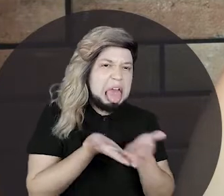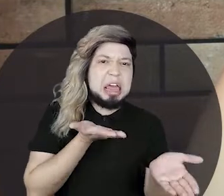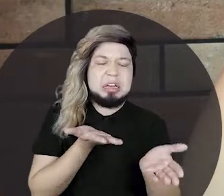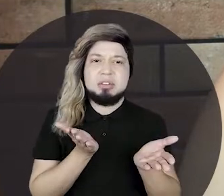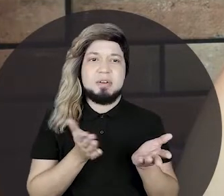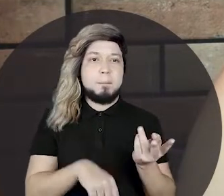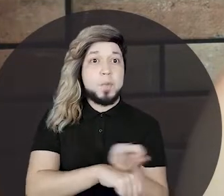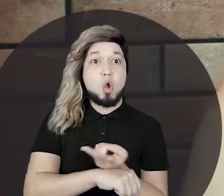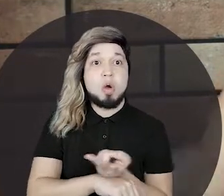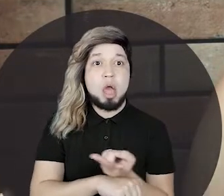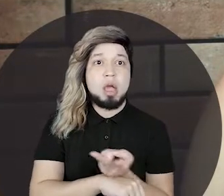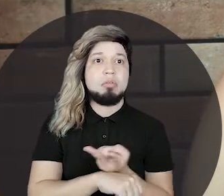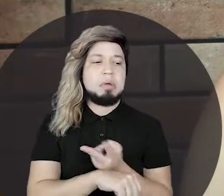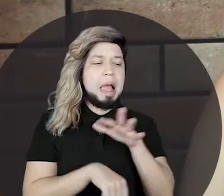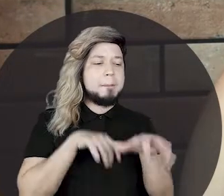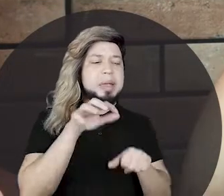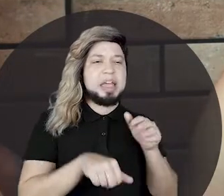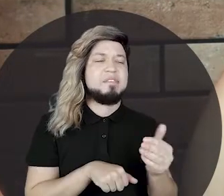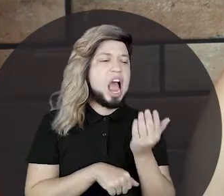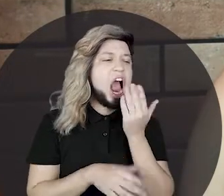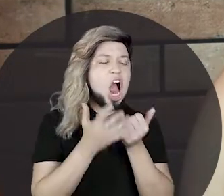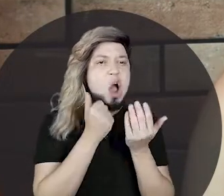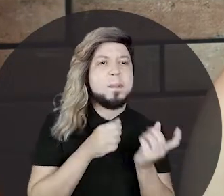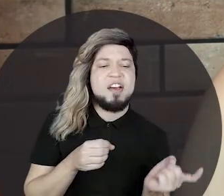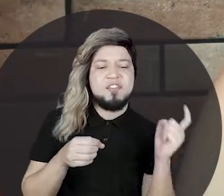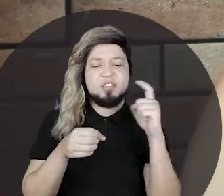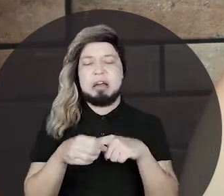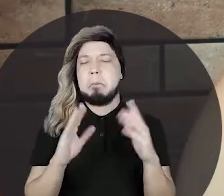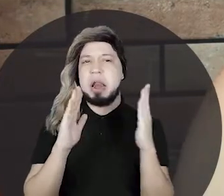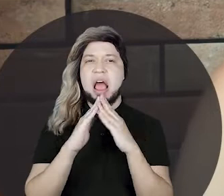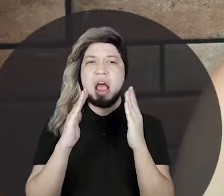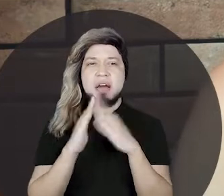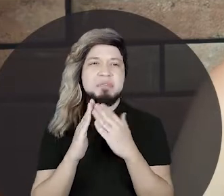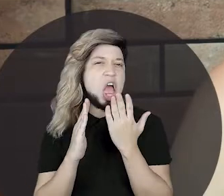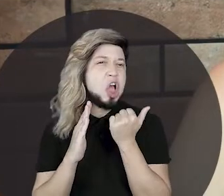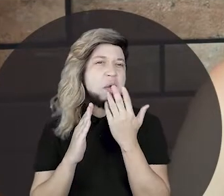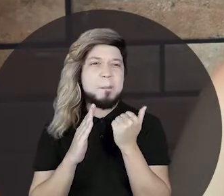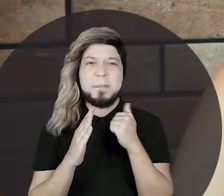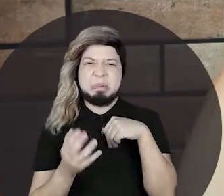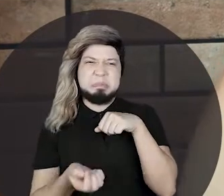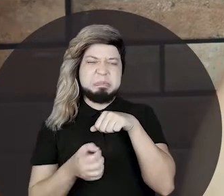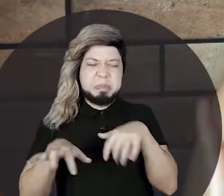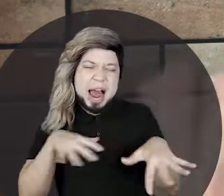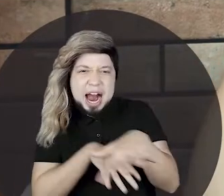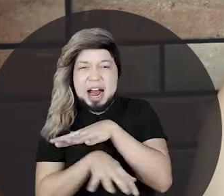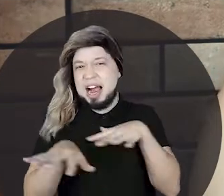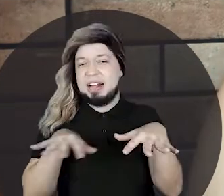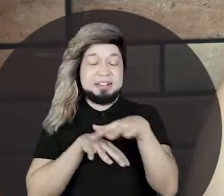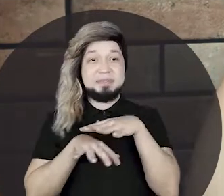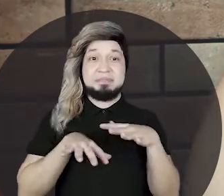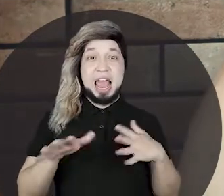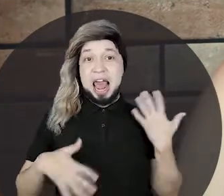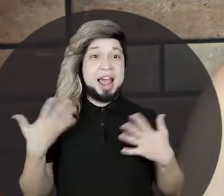comer resto de comida, né? Então os ratos iam, pegavam resto de comida, voltavam, comiam lá na casa. Era uma festança